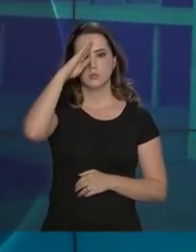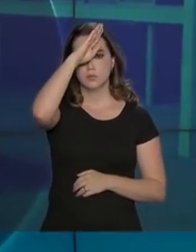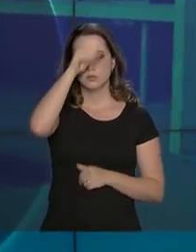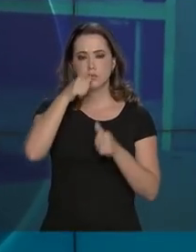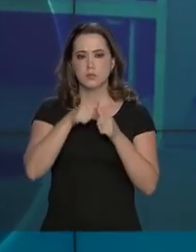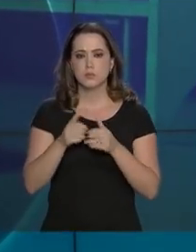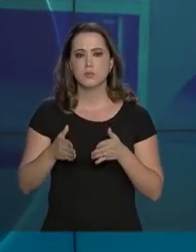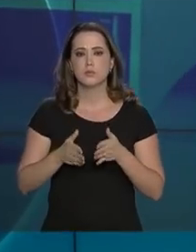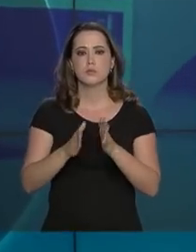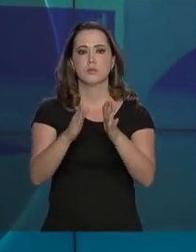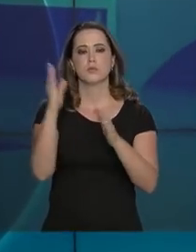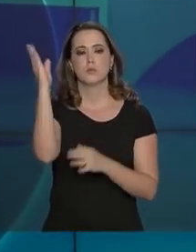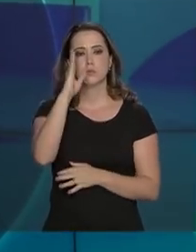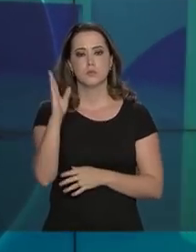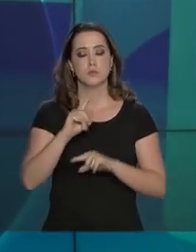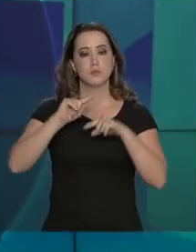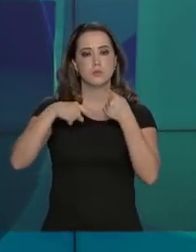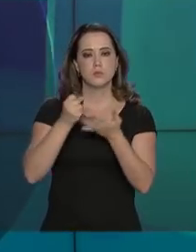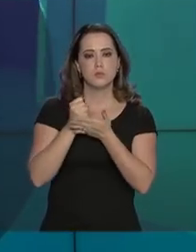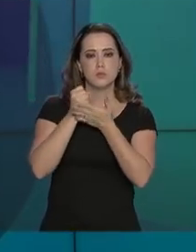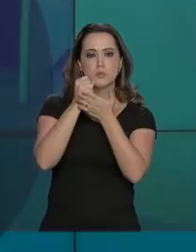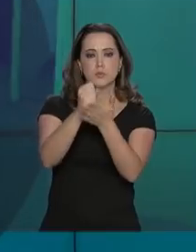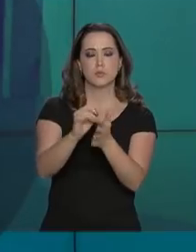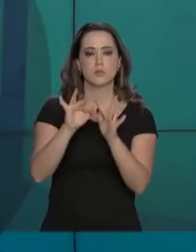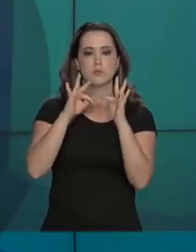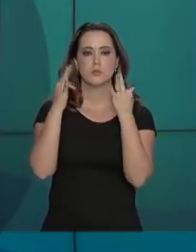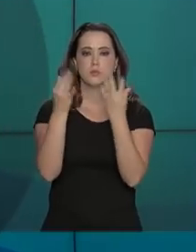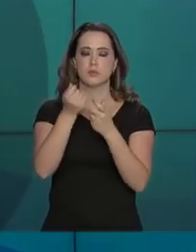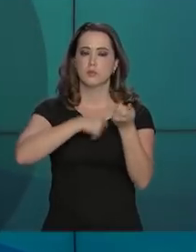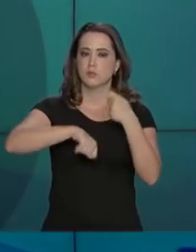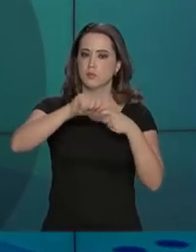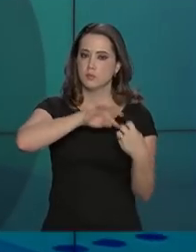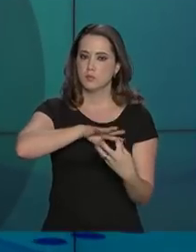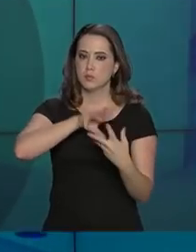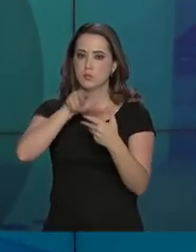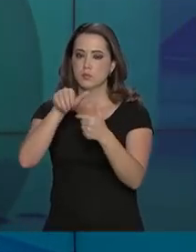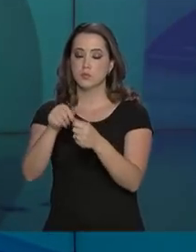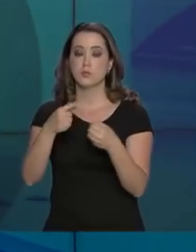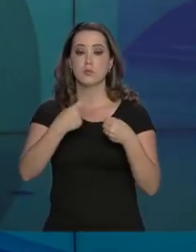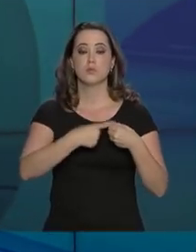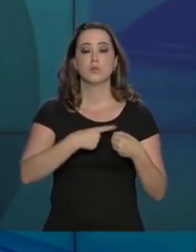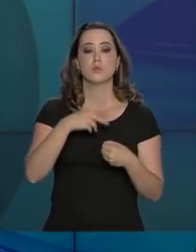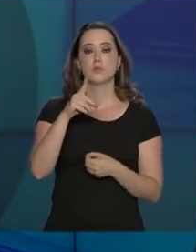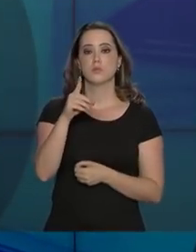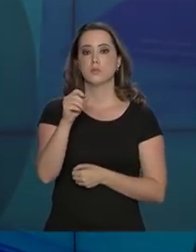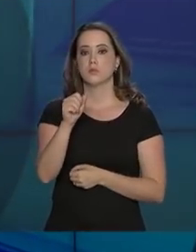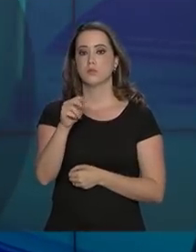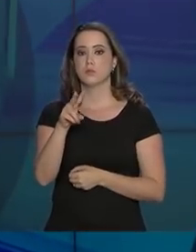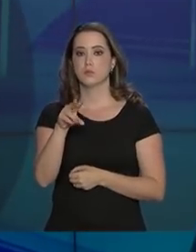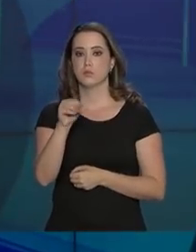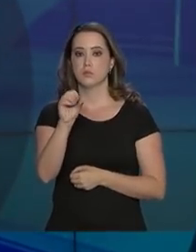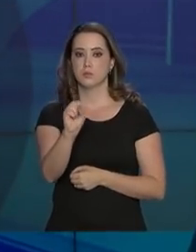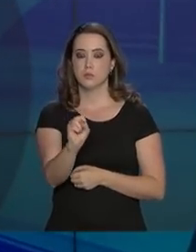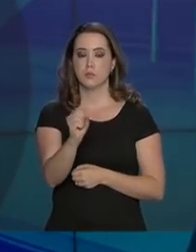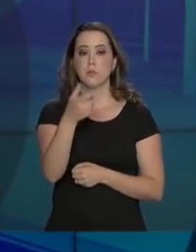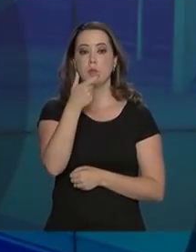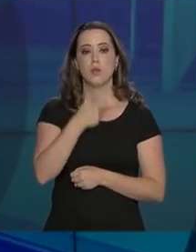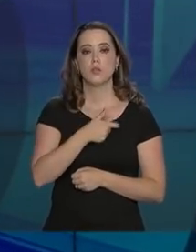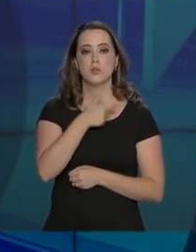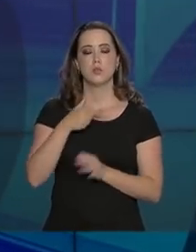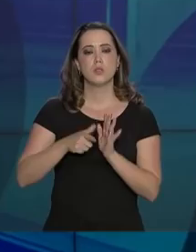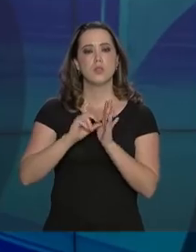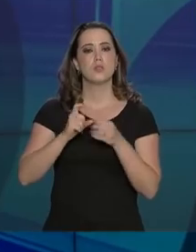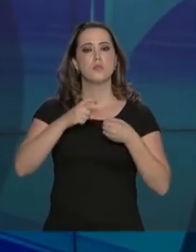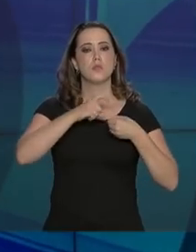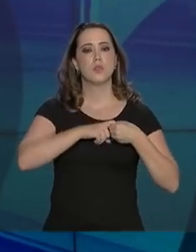Jair Bolsonaro já está a caminho no Brasil depois de participar do Fórum Econômico Mundial em Davos, na Suíça. Antes